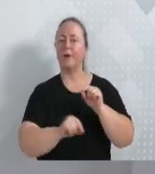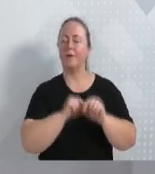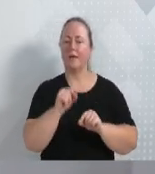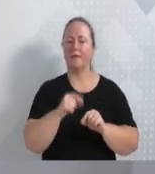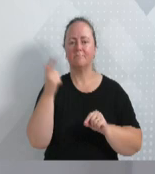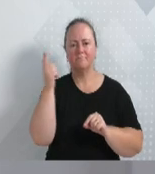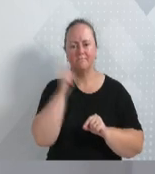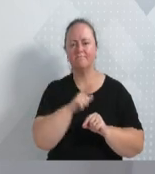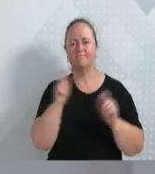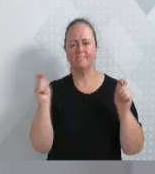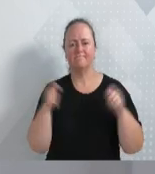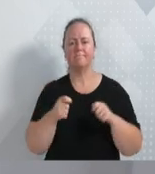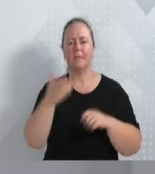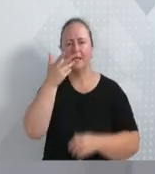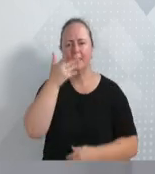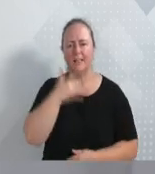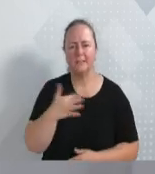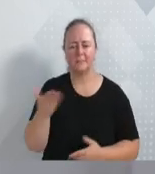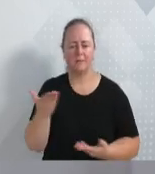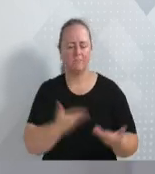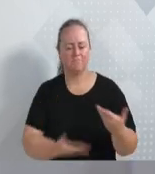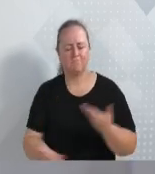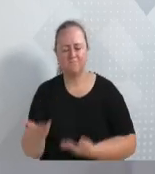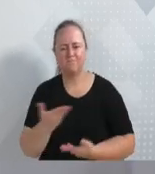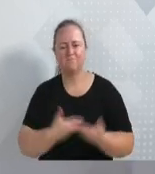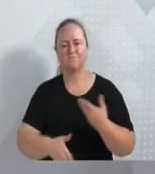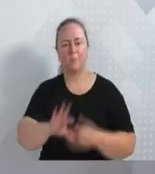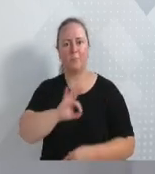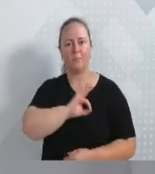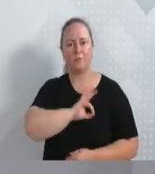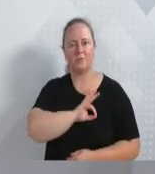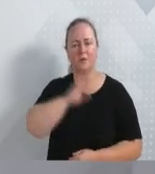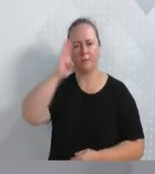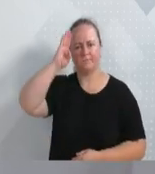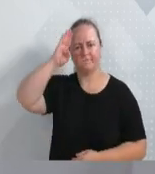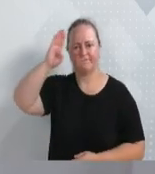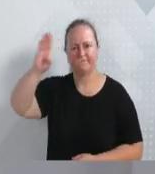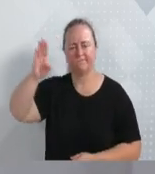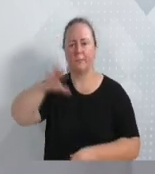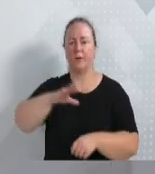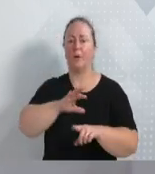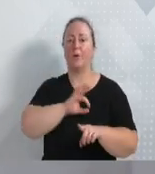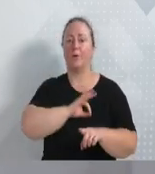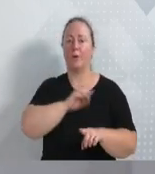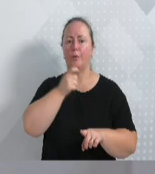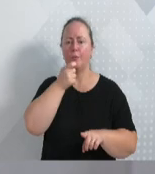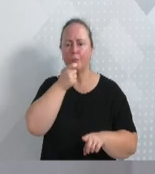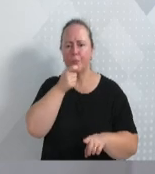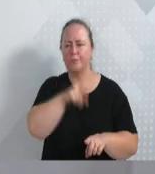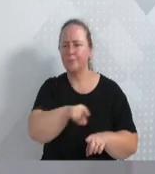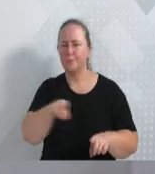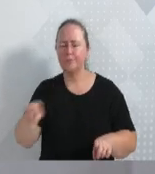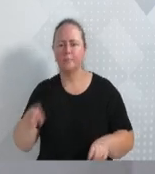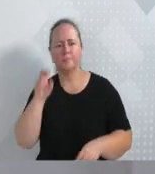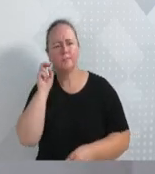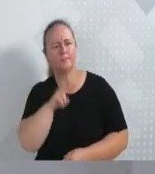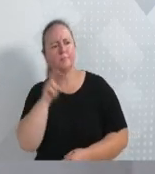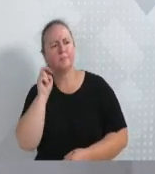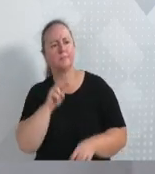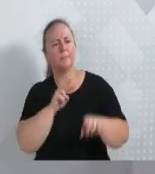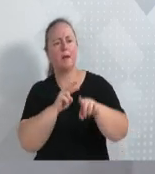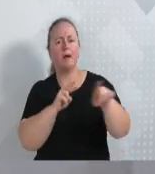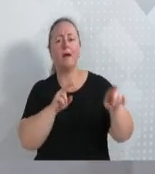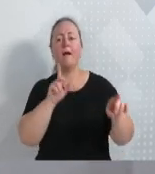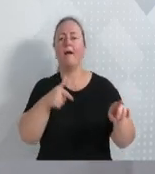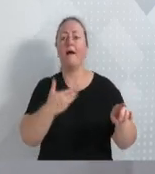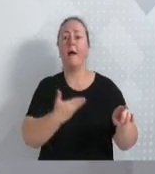crianças com os agentes, os policiais, os soldados, os guardas municipais, para que eles enxerguem verdadeiros amigos,